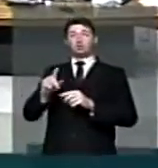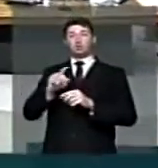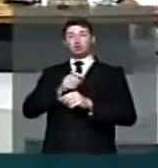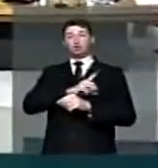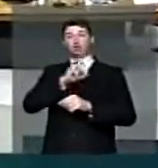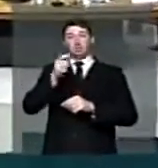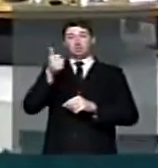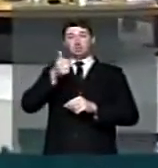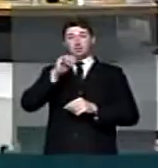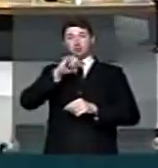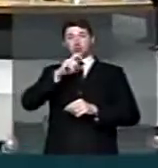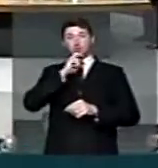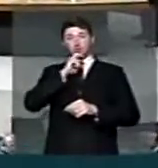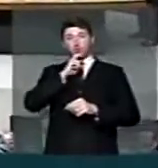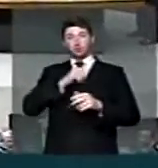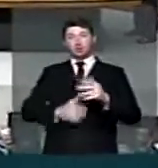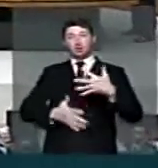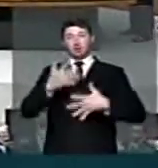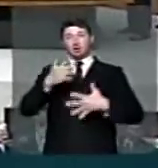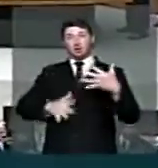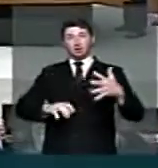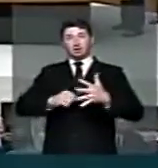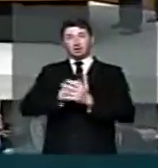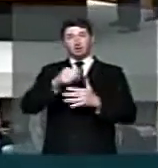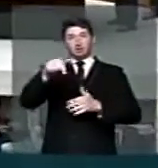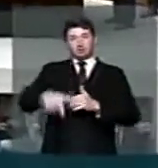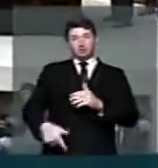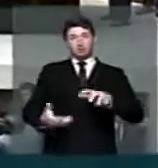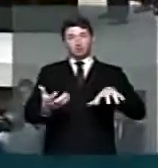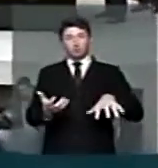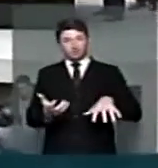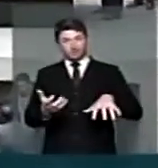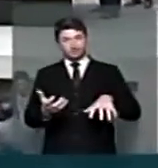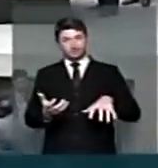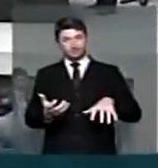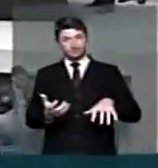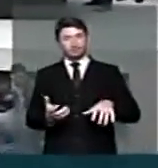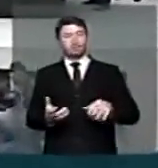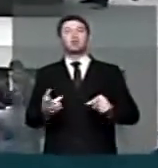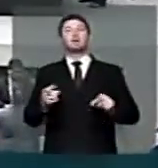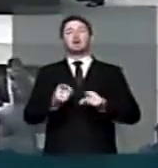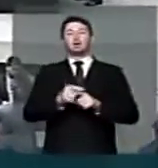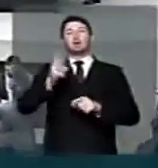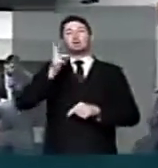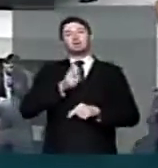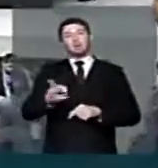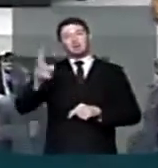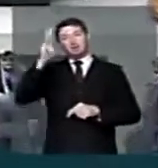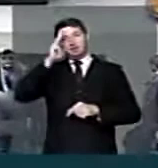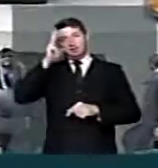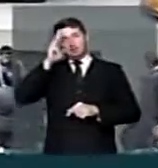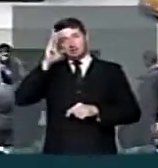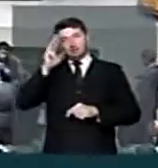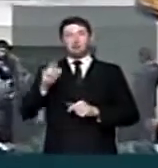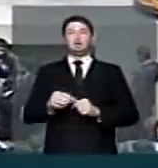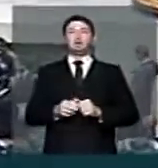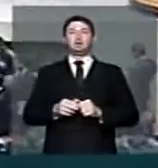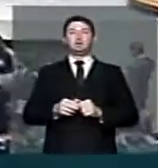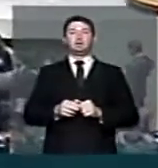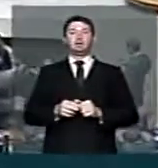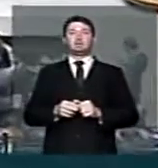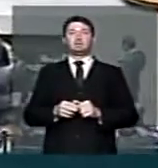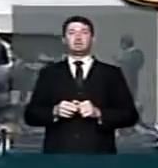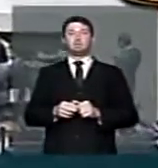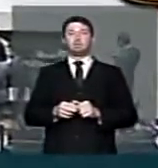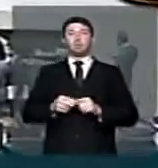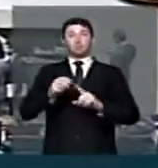1º de julho, trancarem a pauta do Congresso Nacional e toda terça-feira, terceira terça-feira